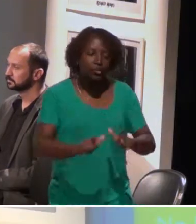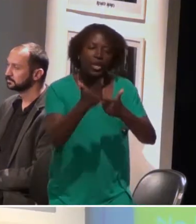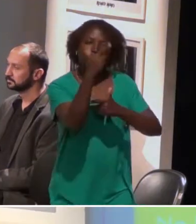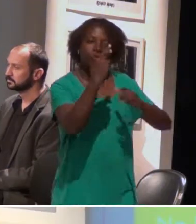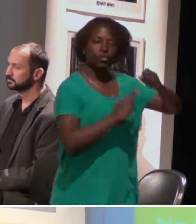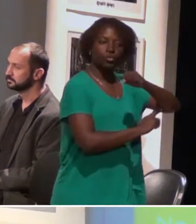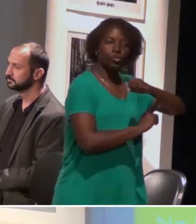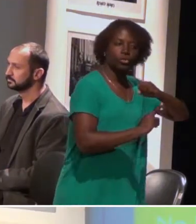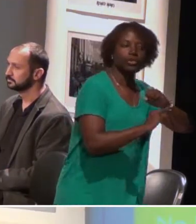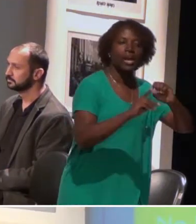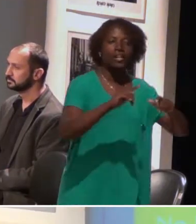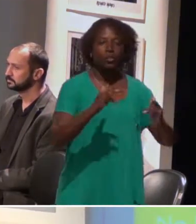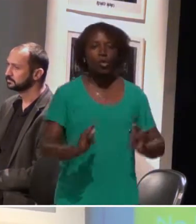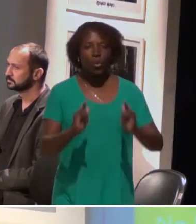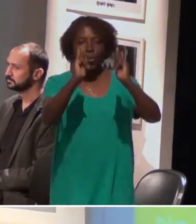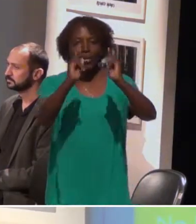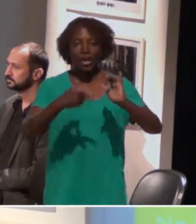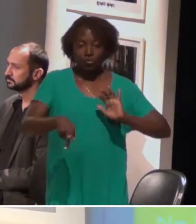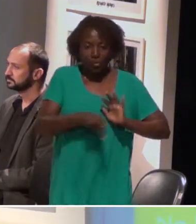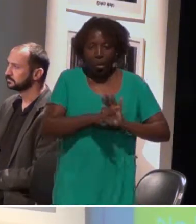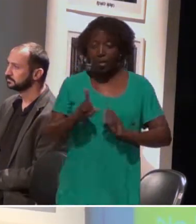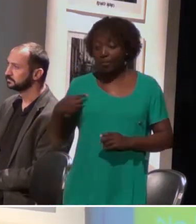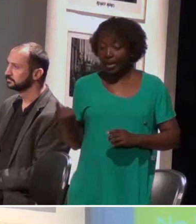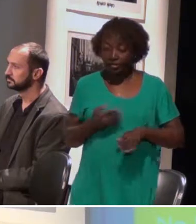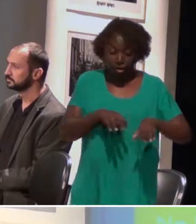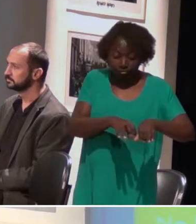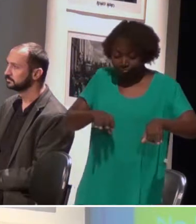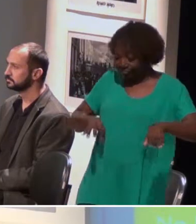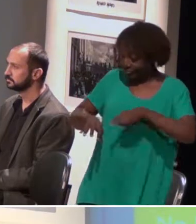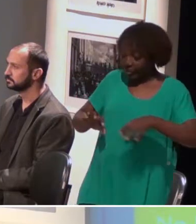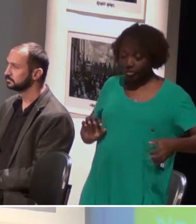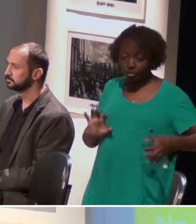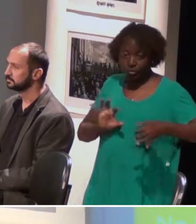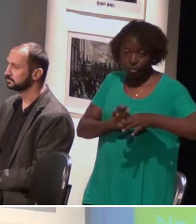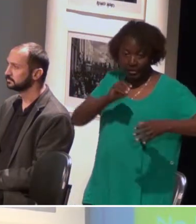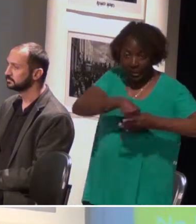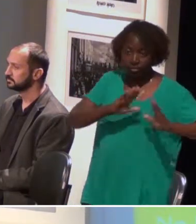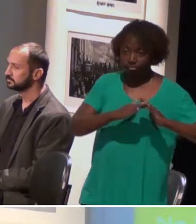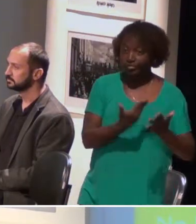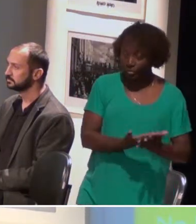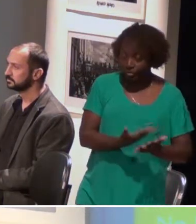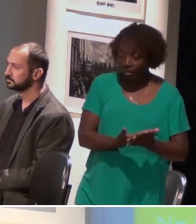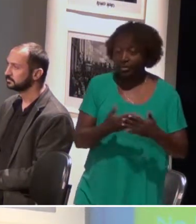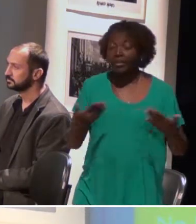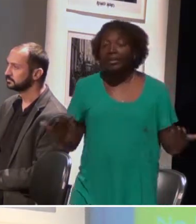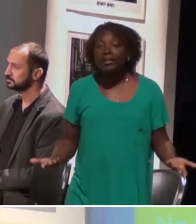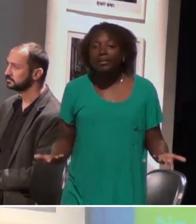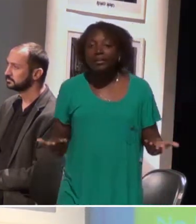tem uma escola própria, mas nós ainda somos um módulo de uma outra escola. E a gente